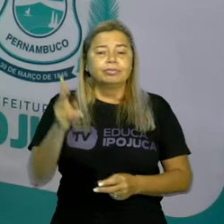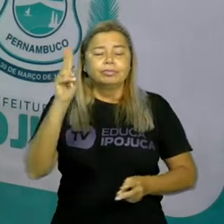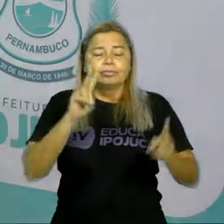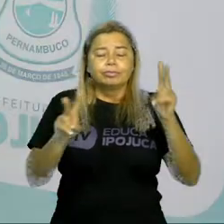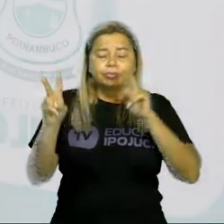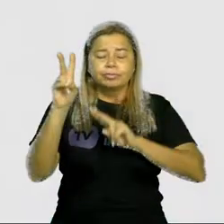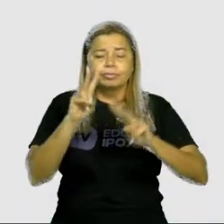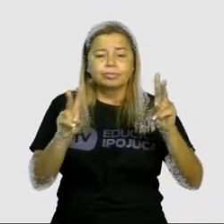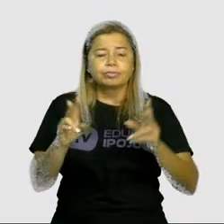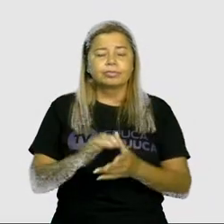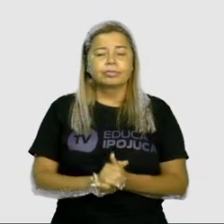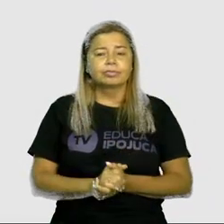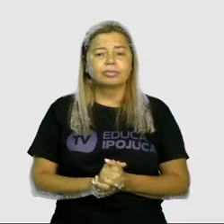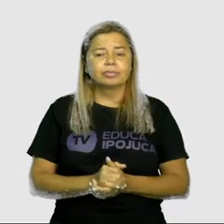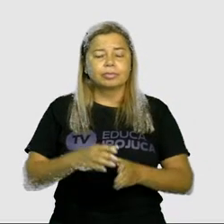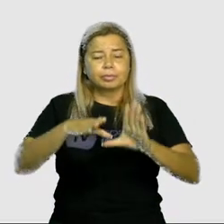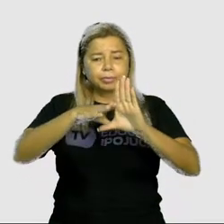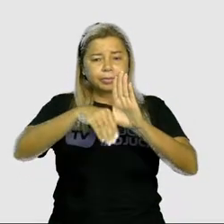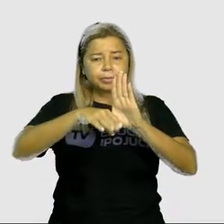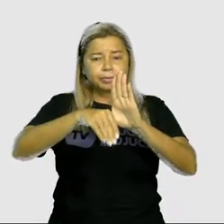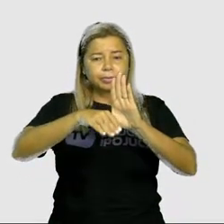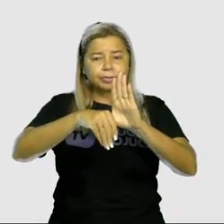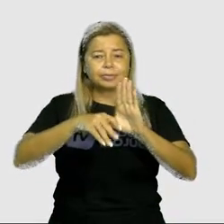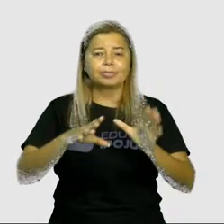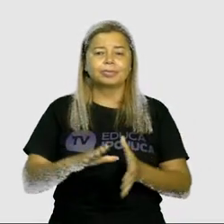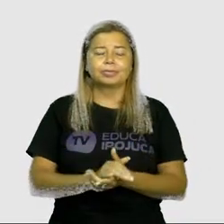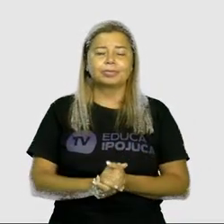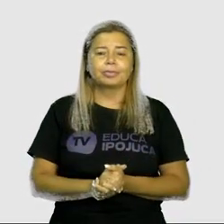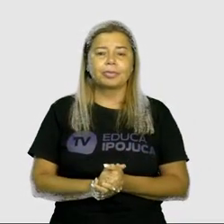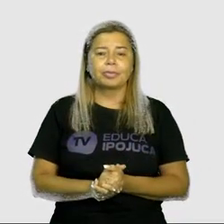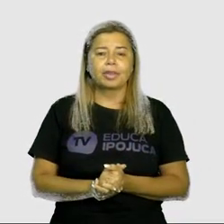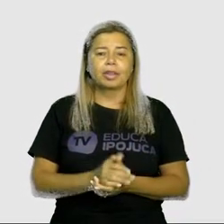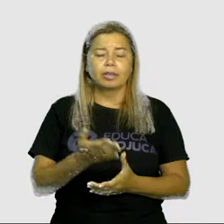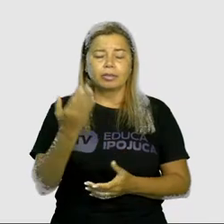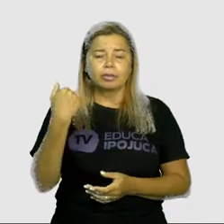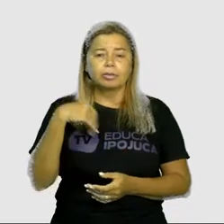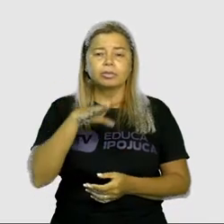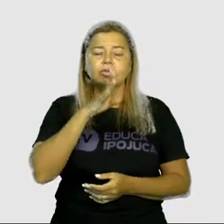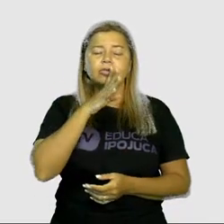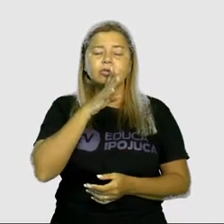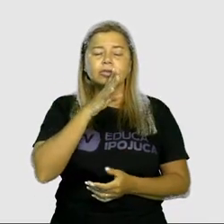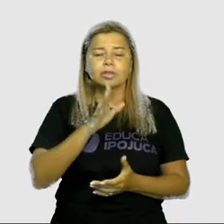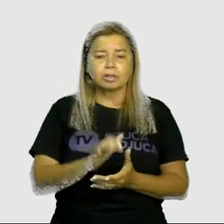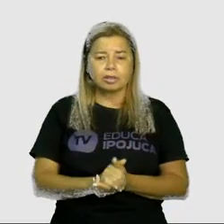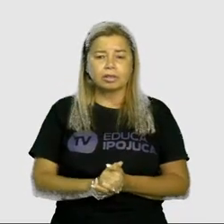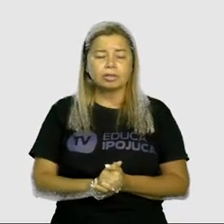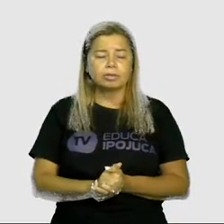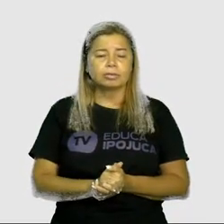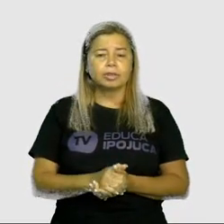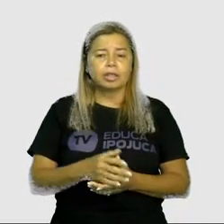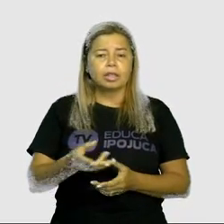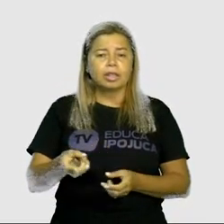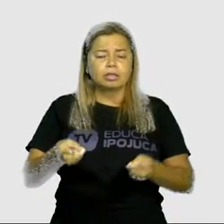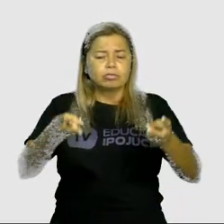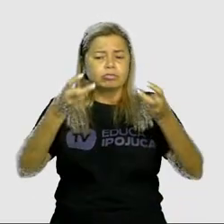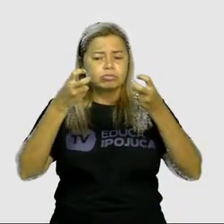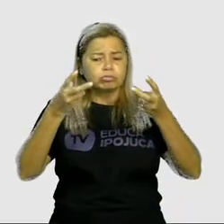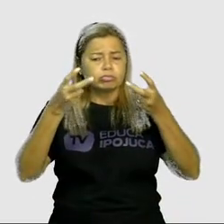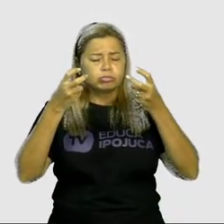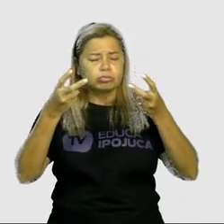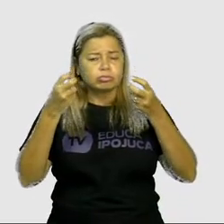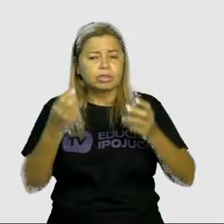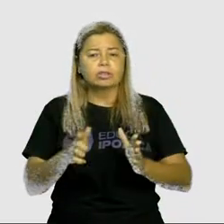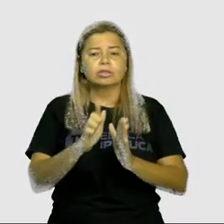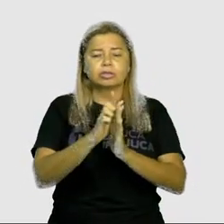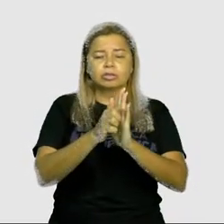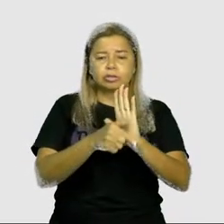Observações sobre o trava-língua. Vamos conhecer algumas observações sobre esse tipo de